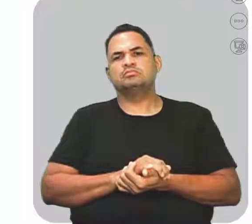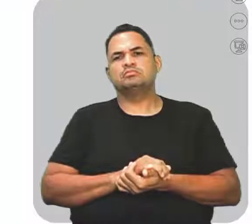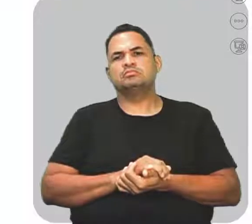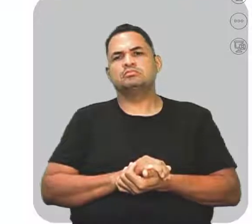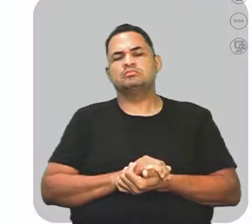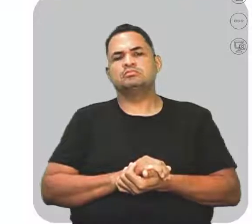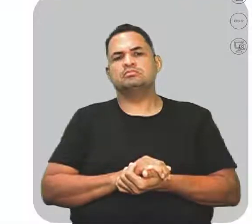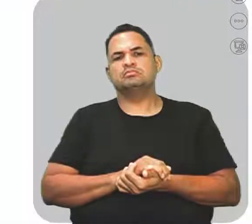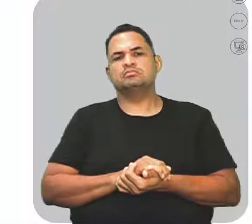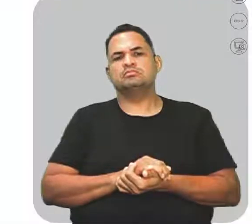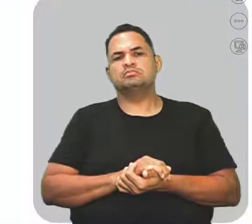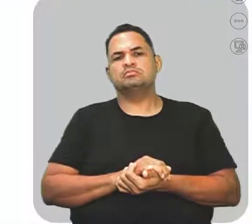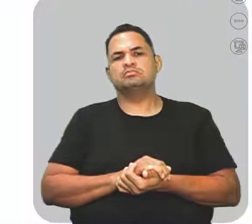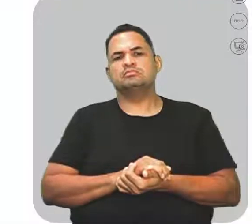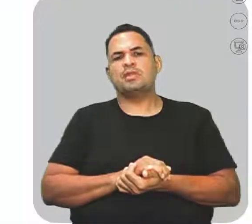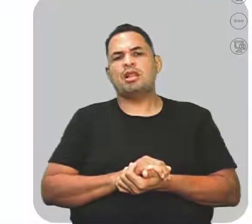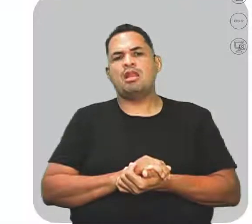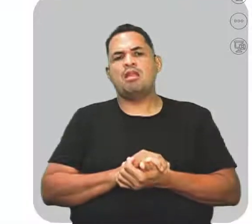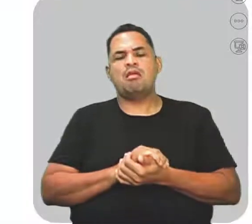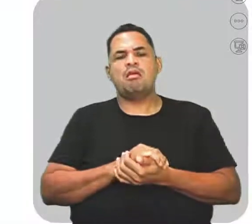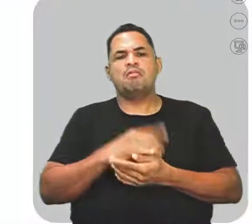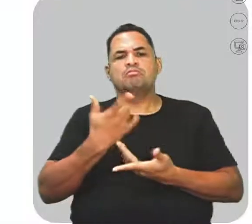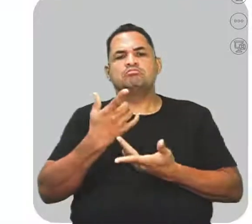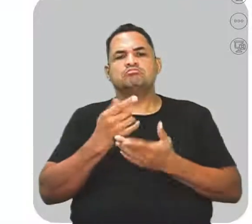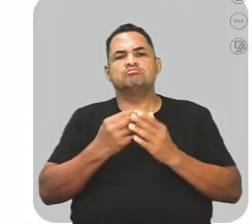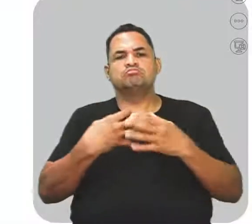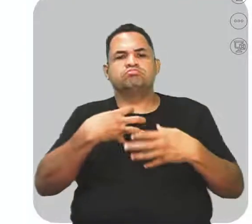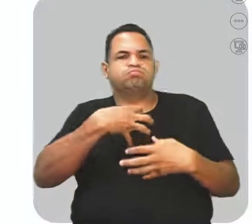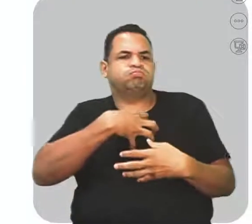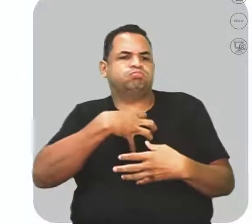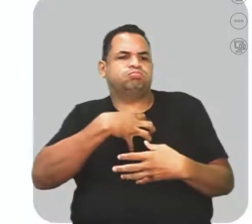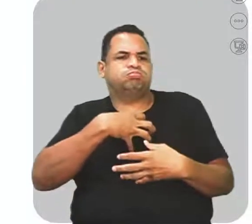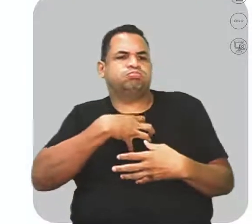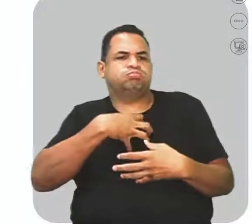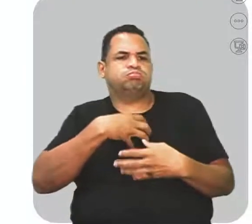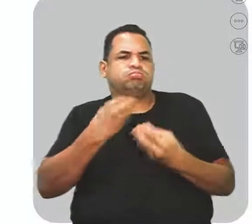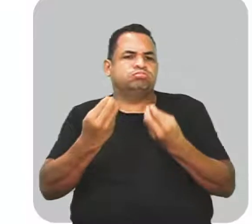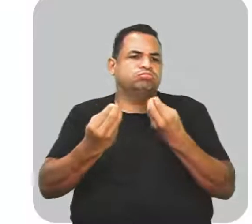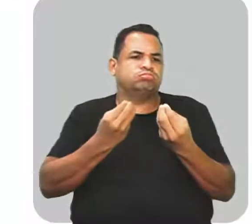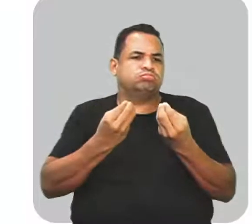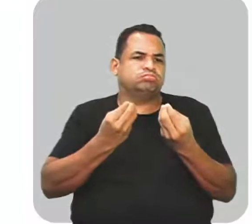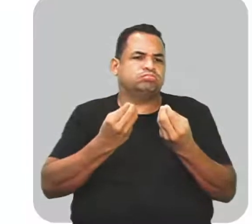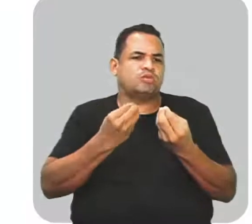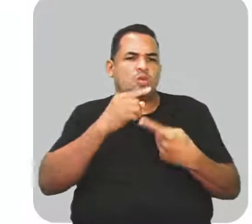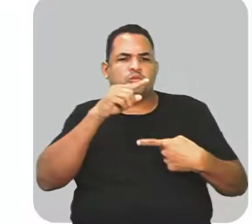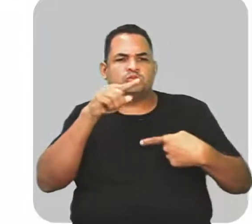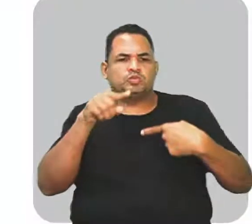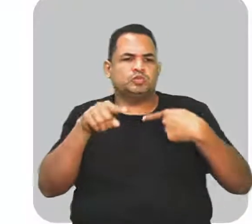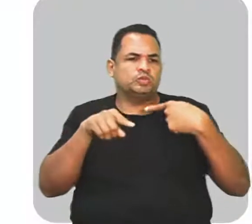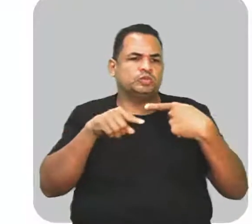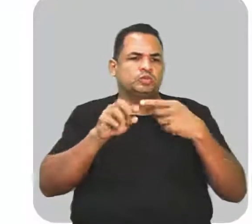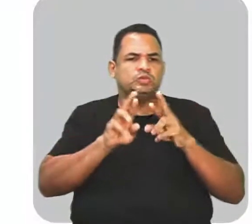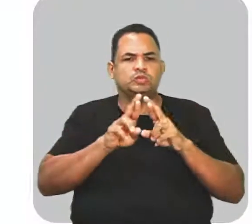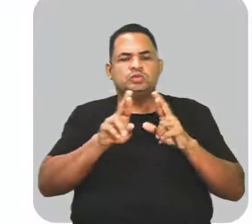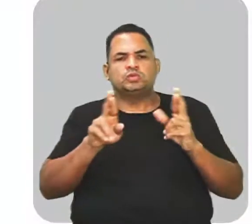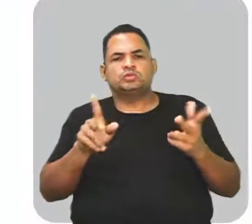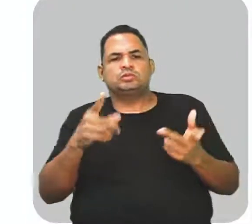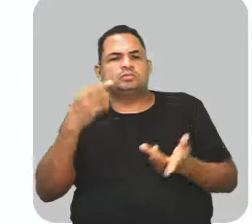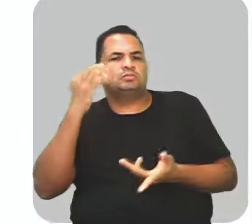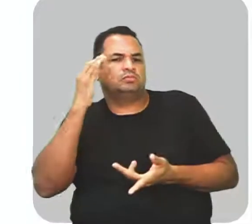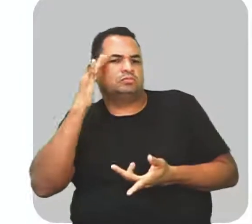vamos juntos. Para exprimir de forma objetivos diferentes, os